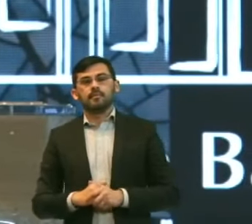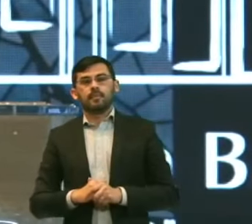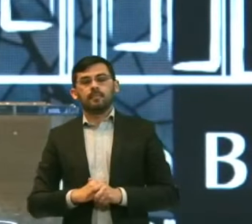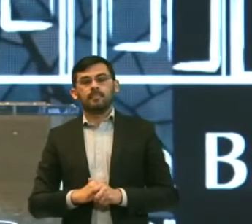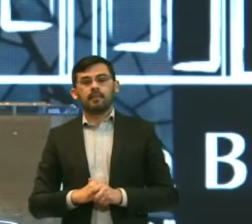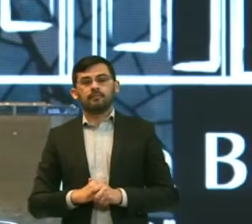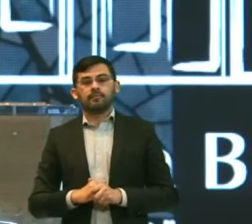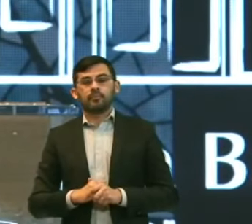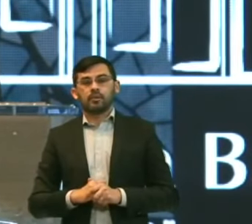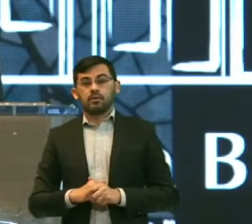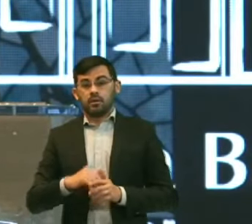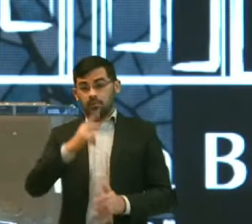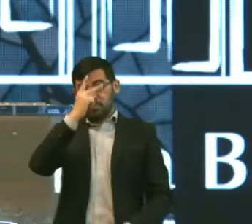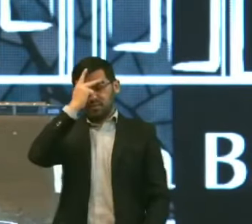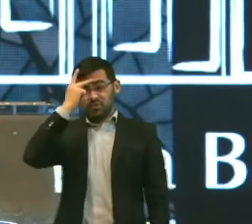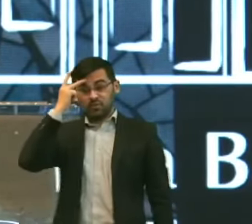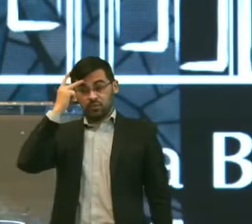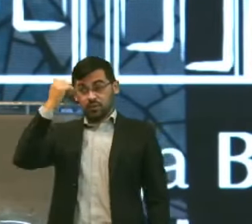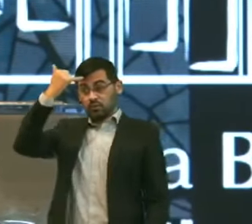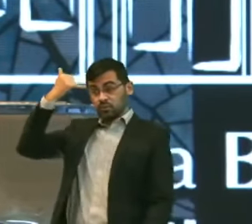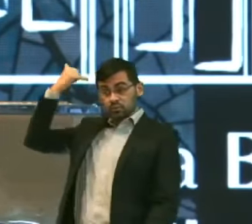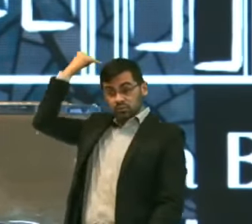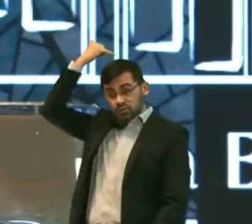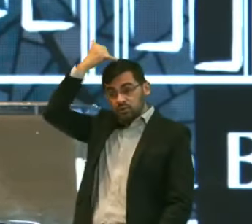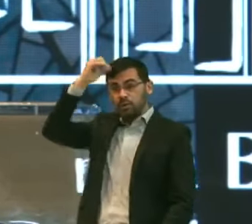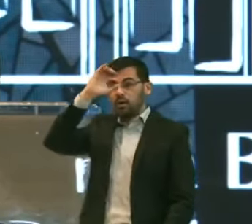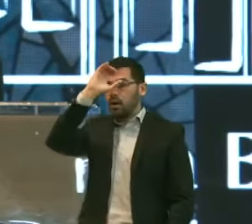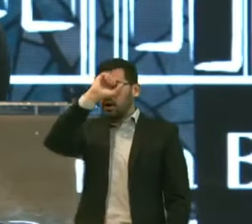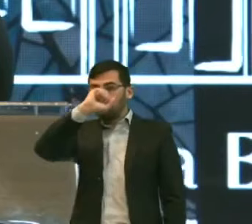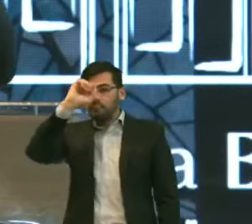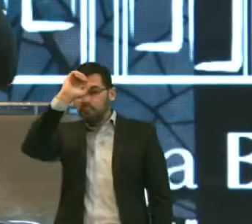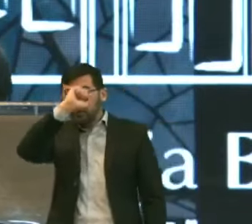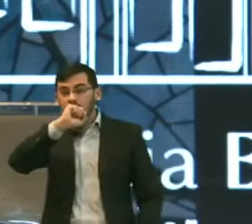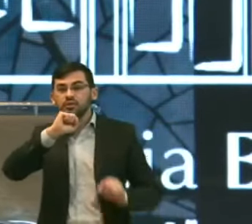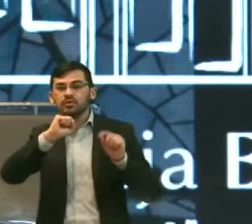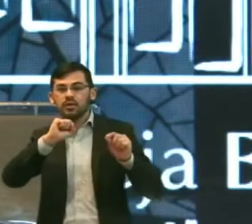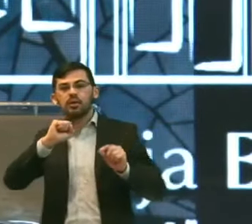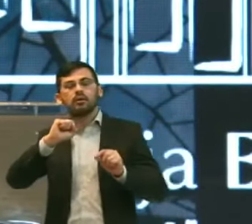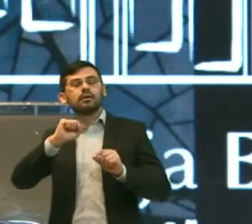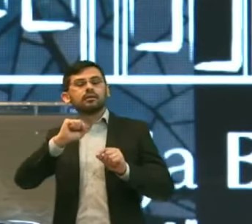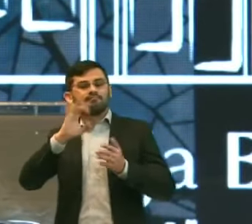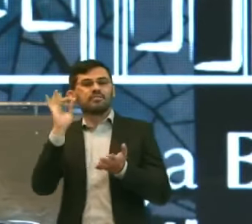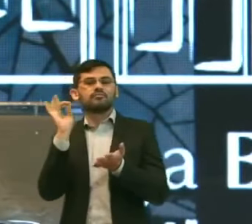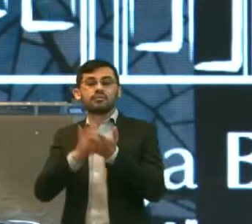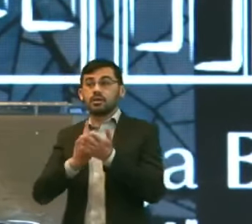O ungido do Senhor Aprende a viver Na dimensão Do infinitamente mais